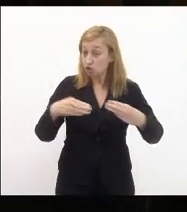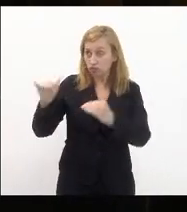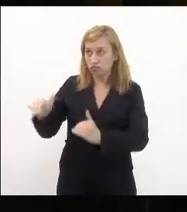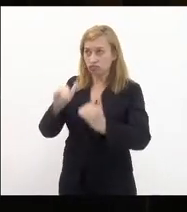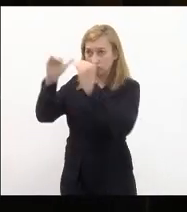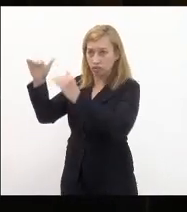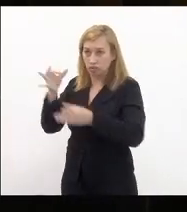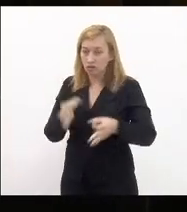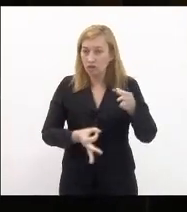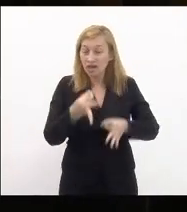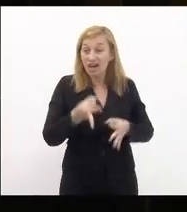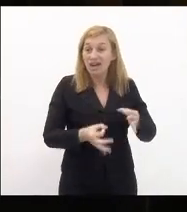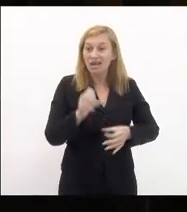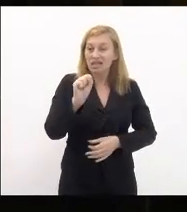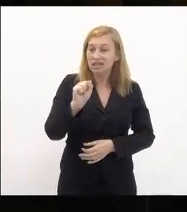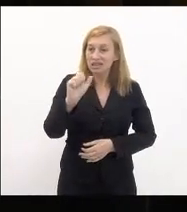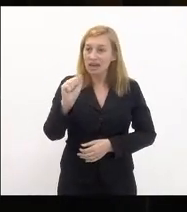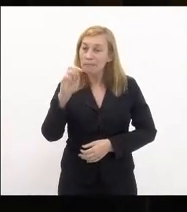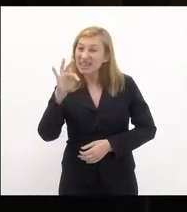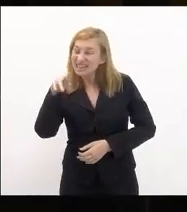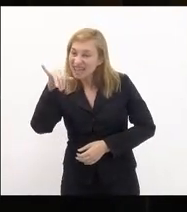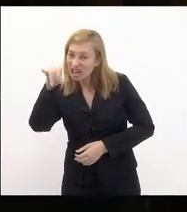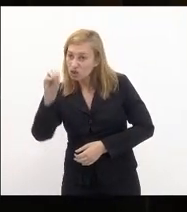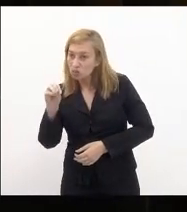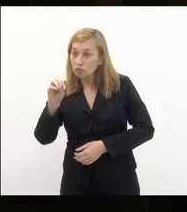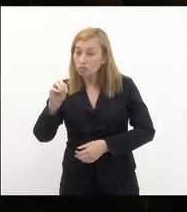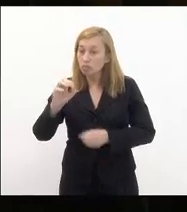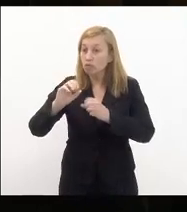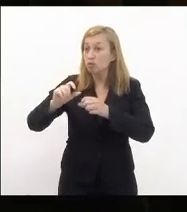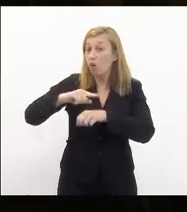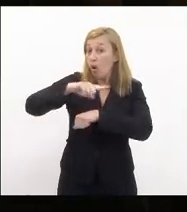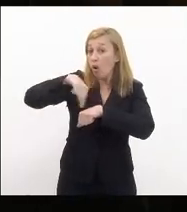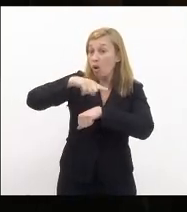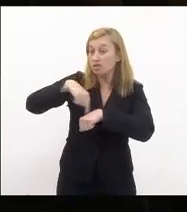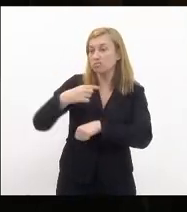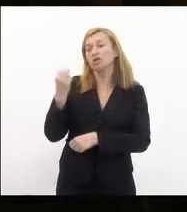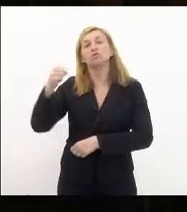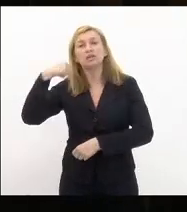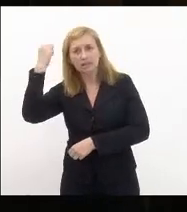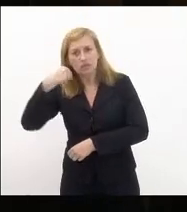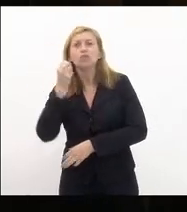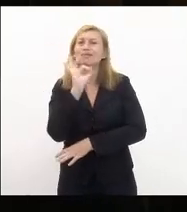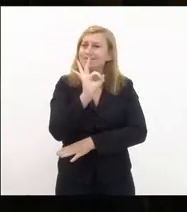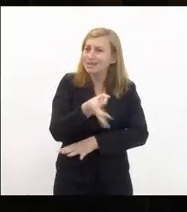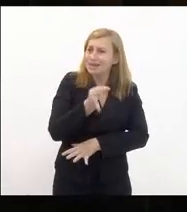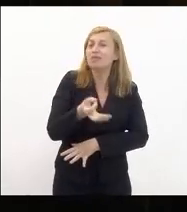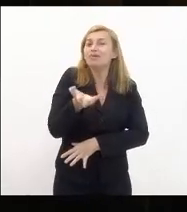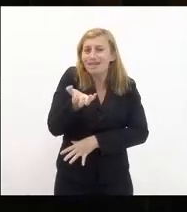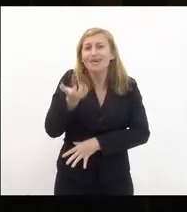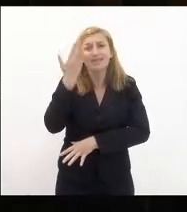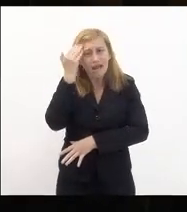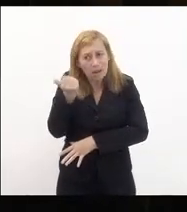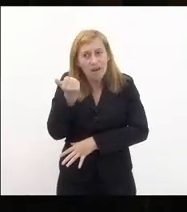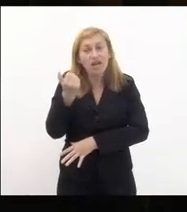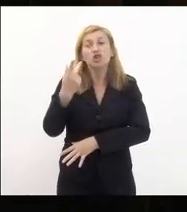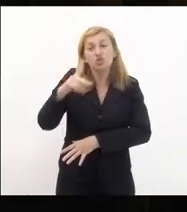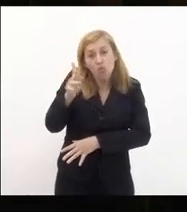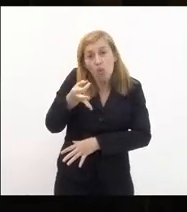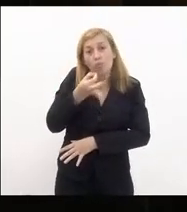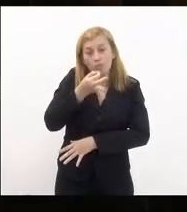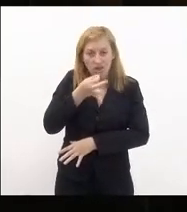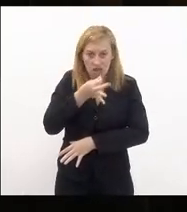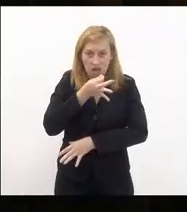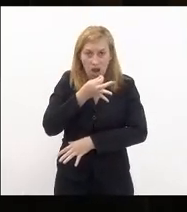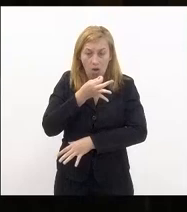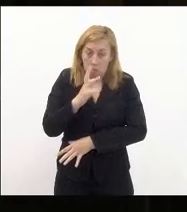tribunal federal é sabatinado por horas a fio pelos senadores que efetivamente querem saber as suas opiniões e